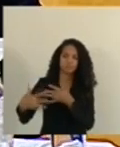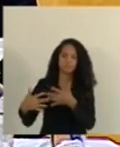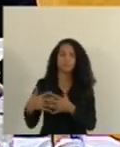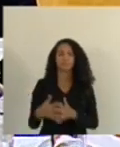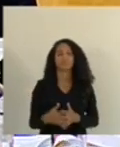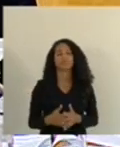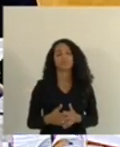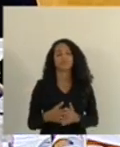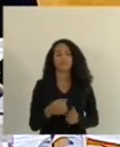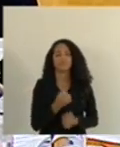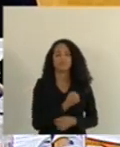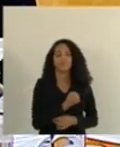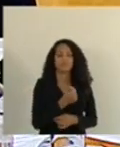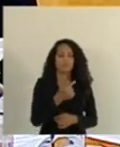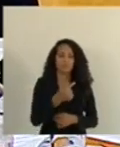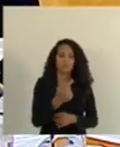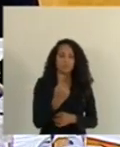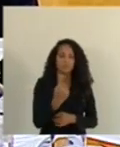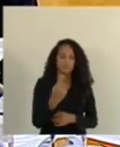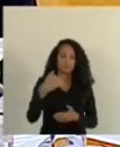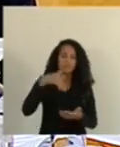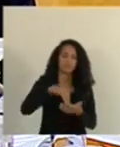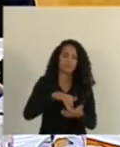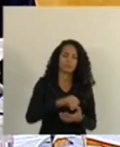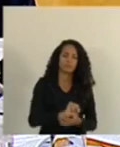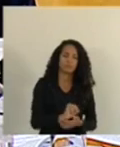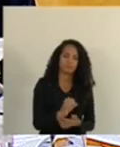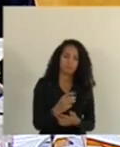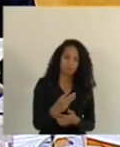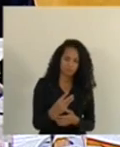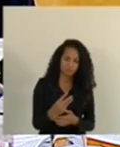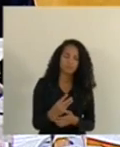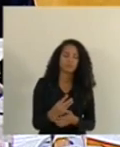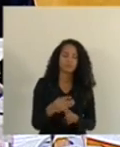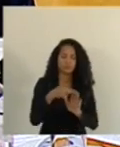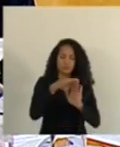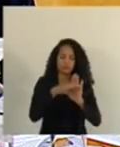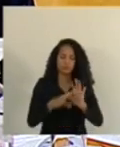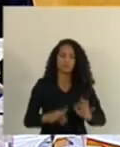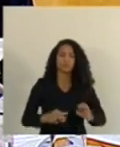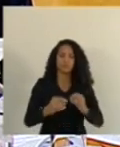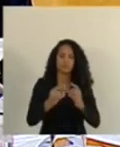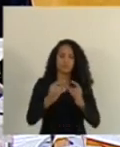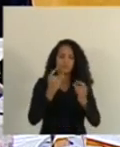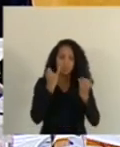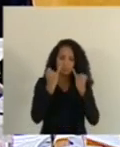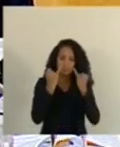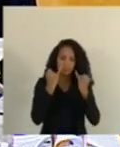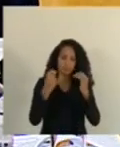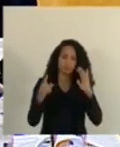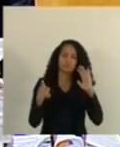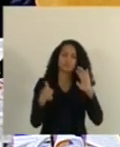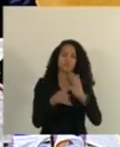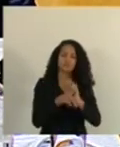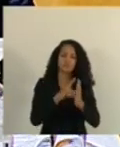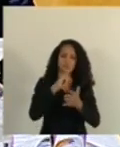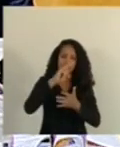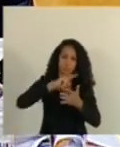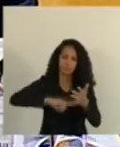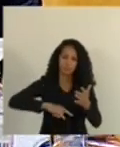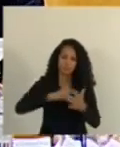Do item 71 ao 83, também tratam-se de requerimento de informação do deputado Capitão Assunção, também